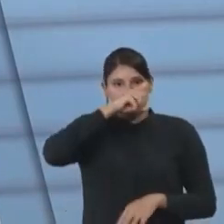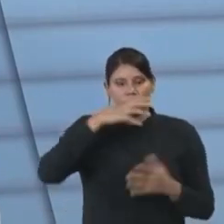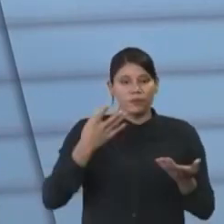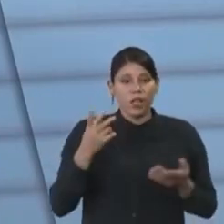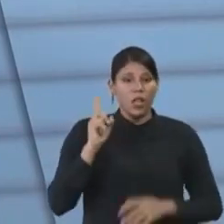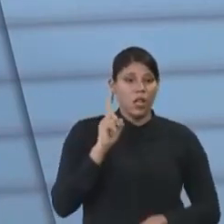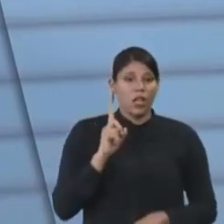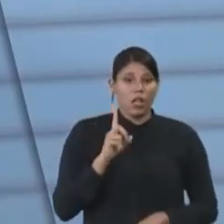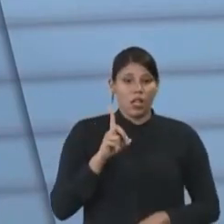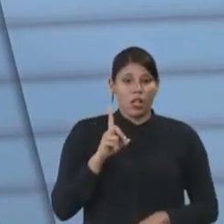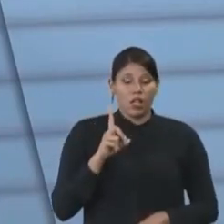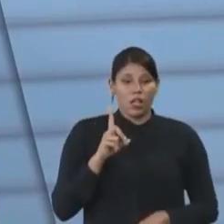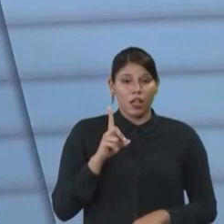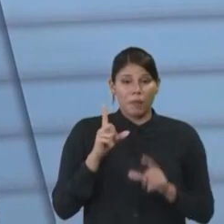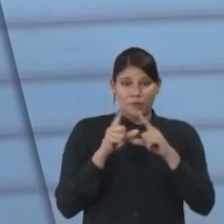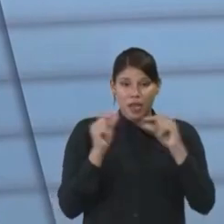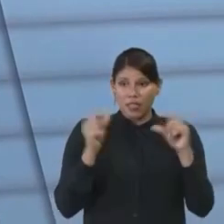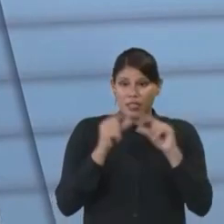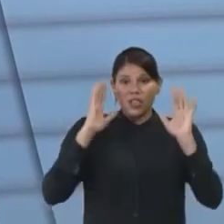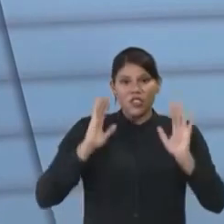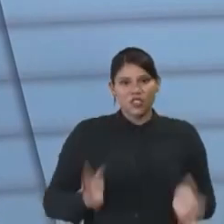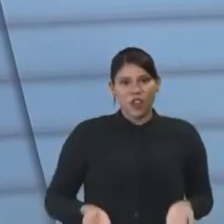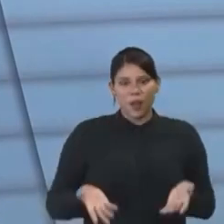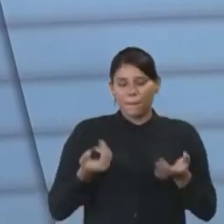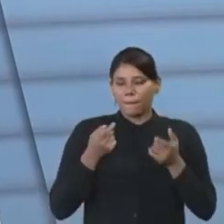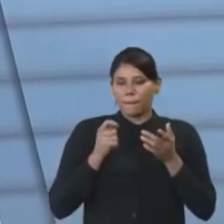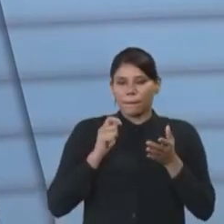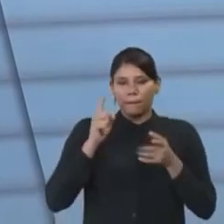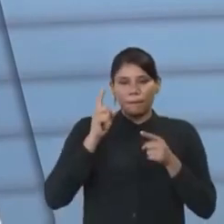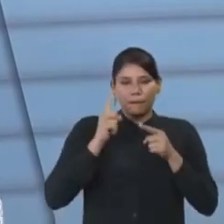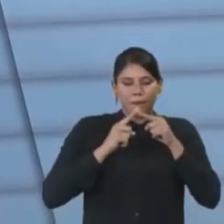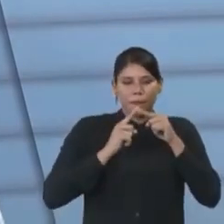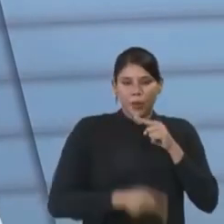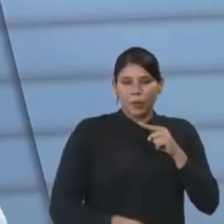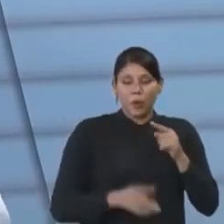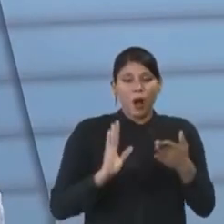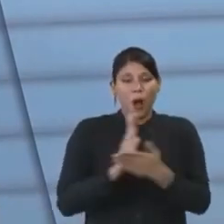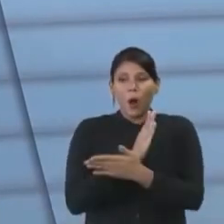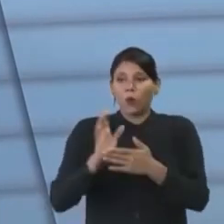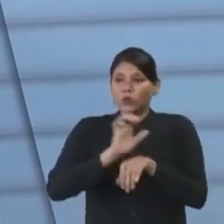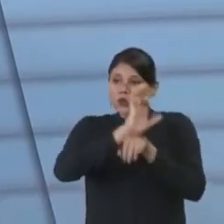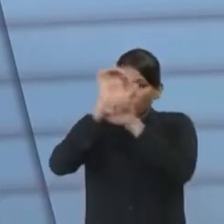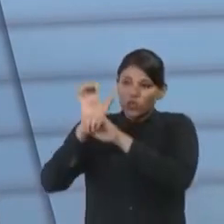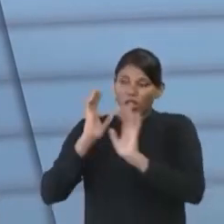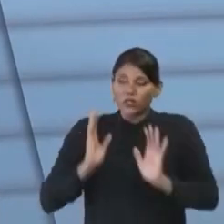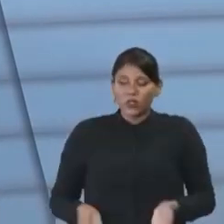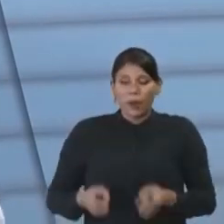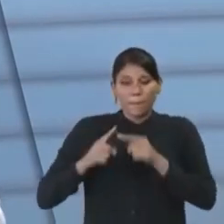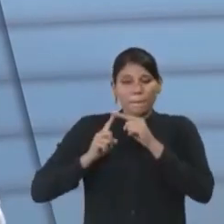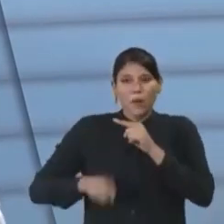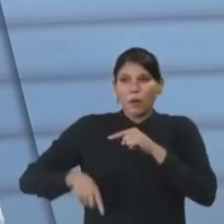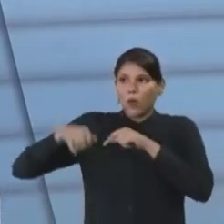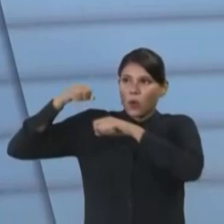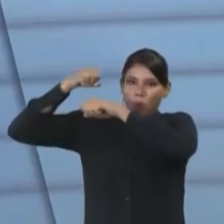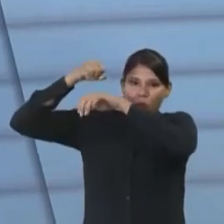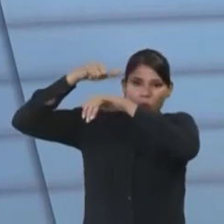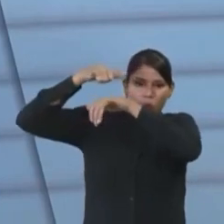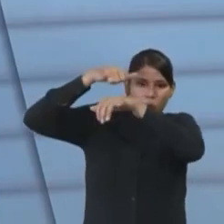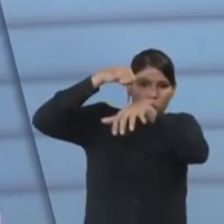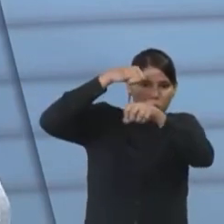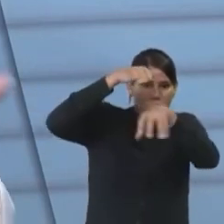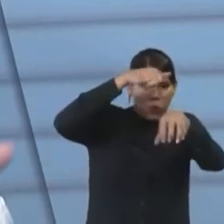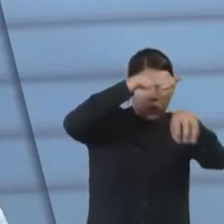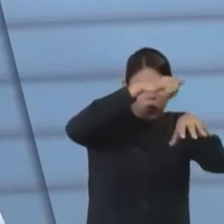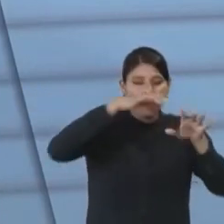já proibiu, abriu uma exceção depois na lei, mas é proibido. Via de regra é